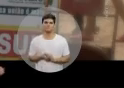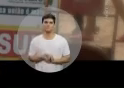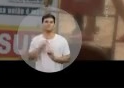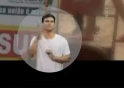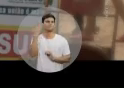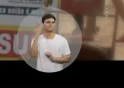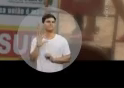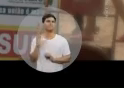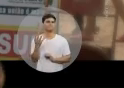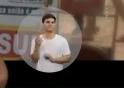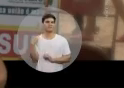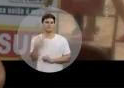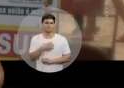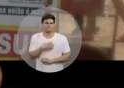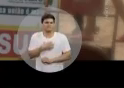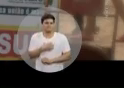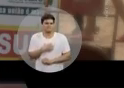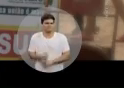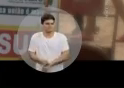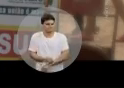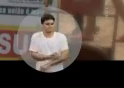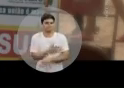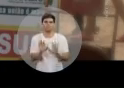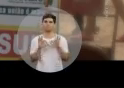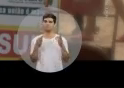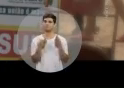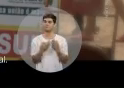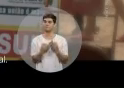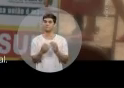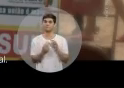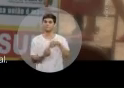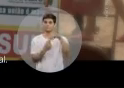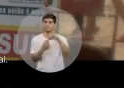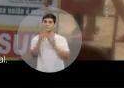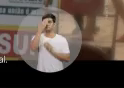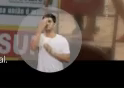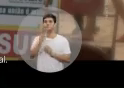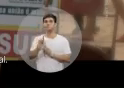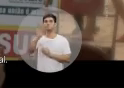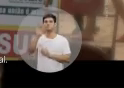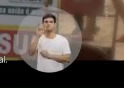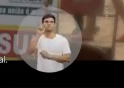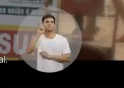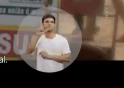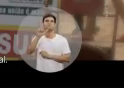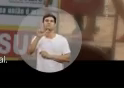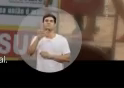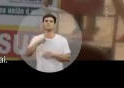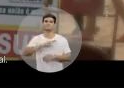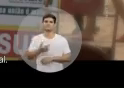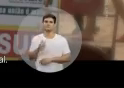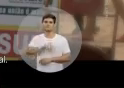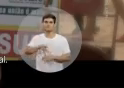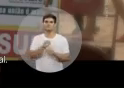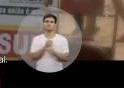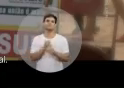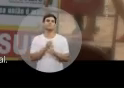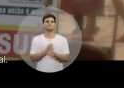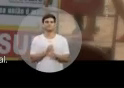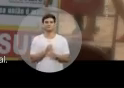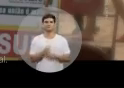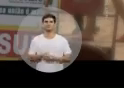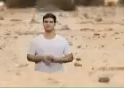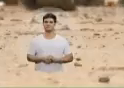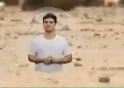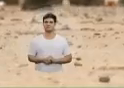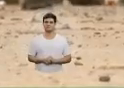Naquela situação, eu senti a gente como uma grande família. Graças a Deus, conseguimos recuperar a nossa cidade, a nossa